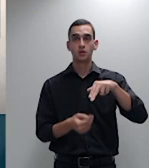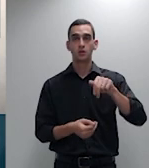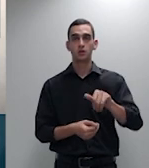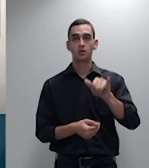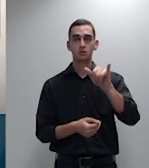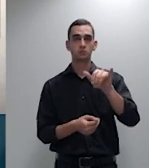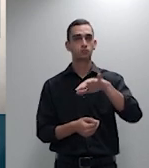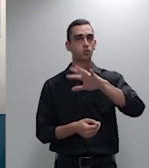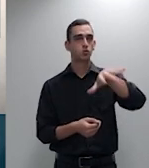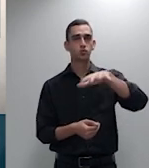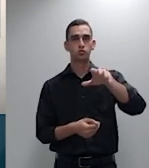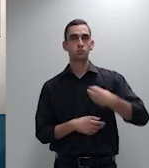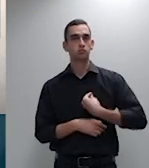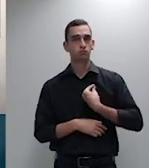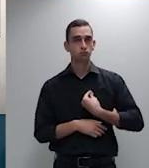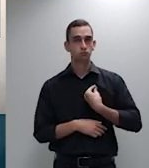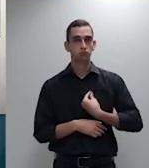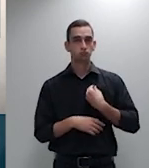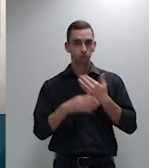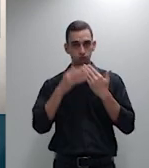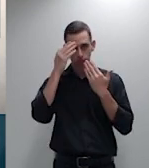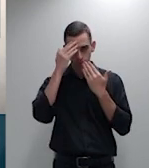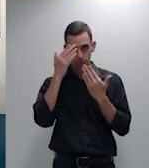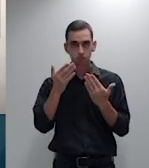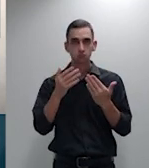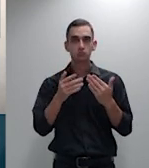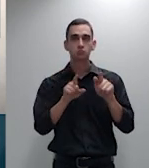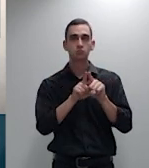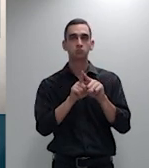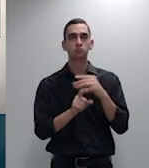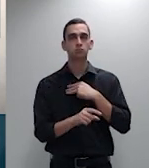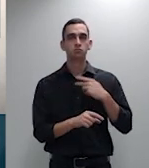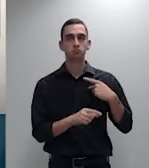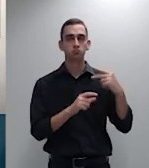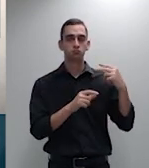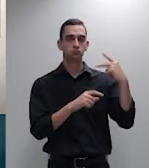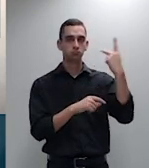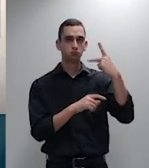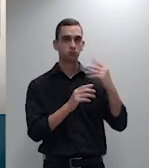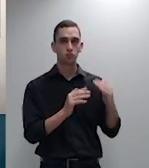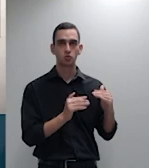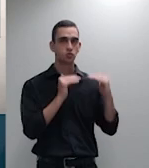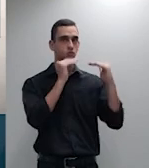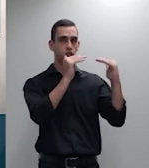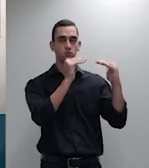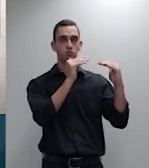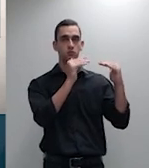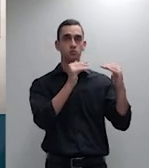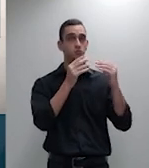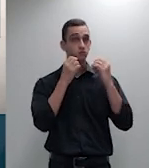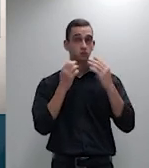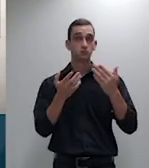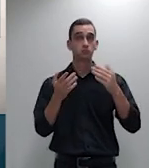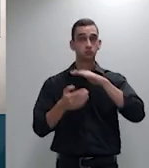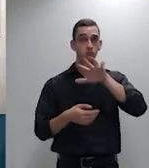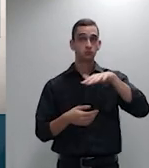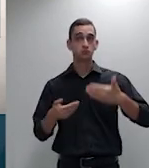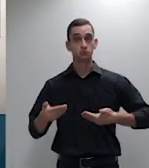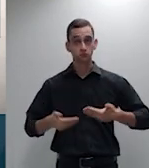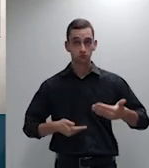subprocurador-geral da República, senhoras e senhores advogadas e advogados, servidores e servidores da